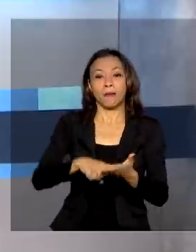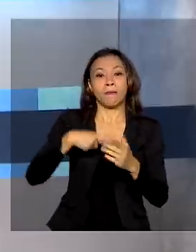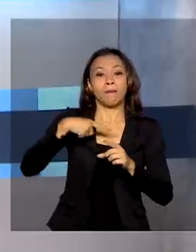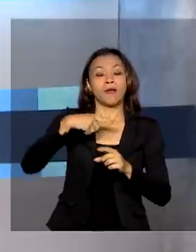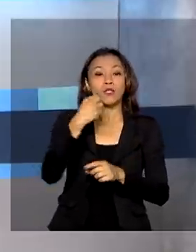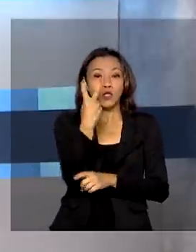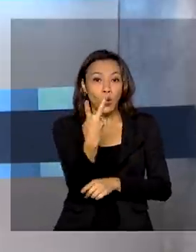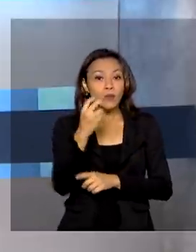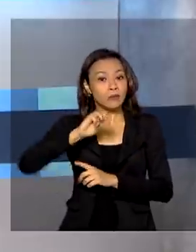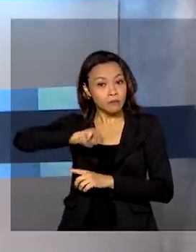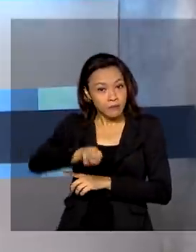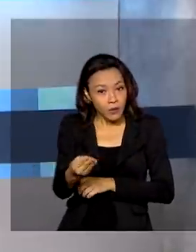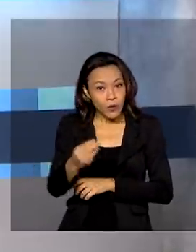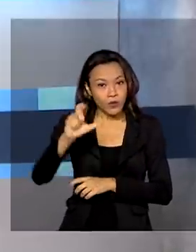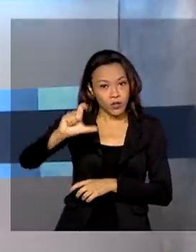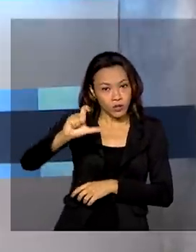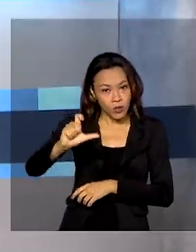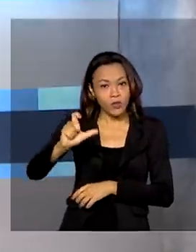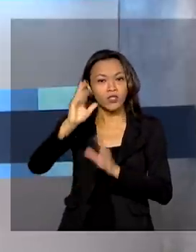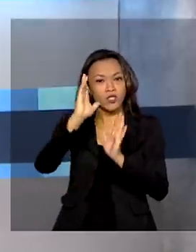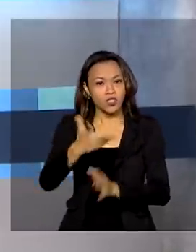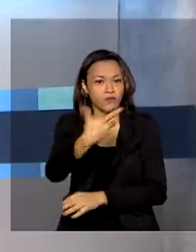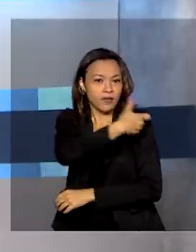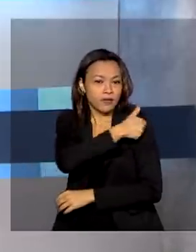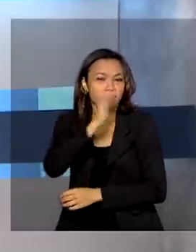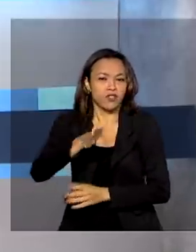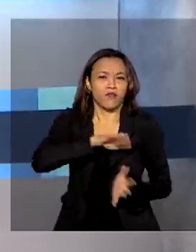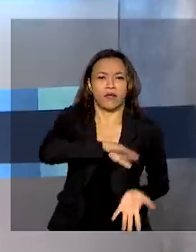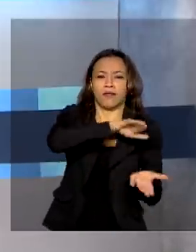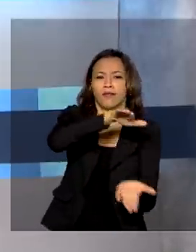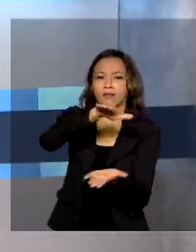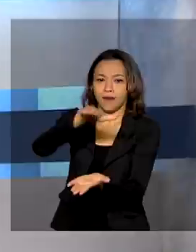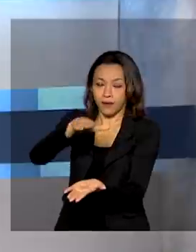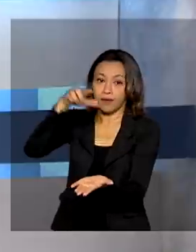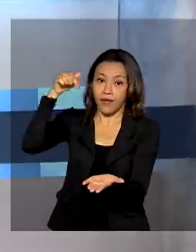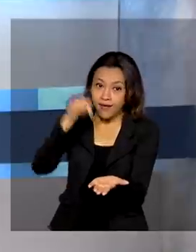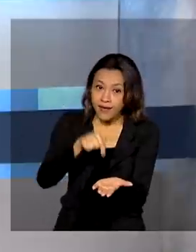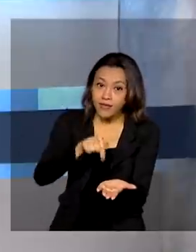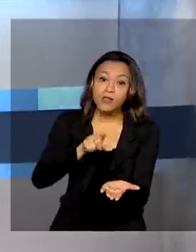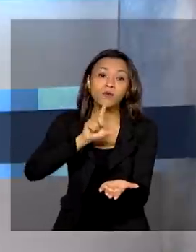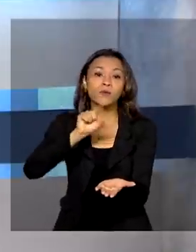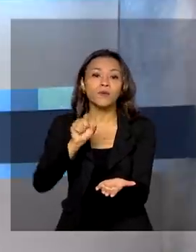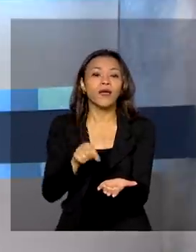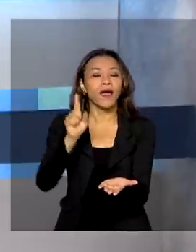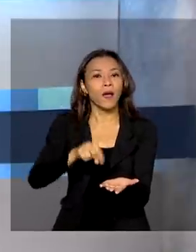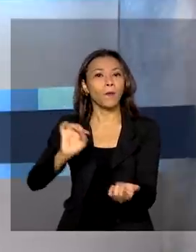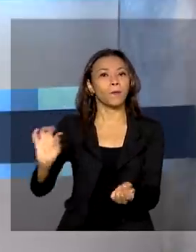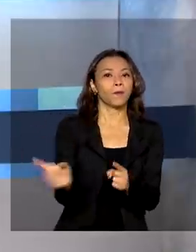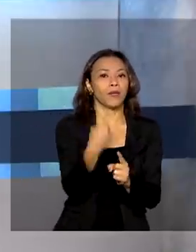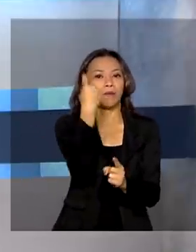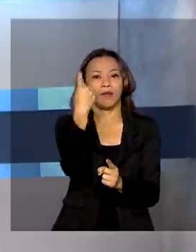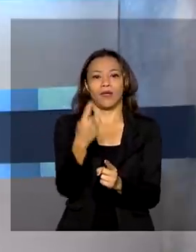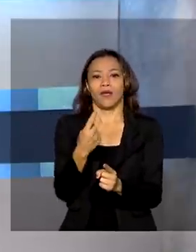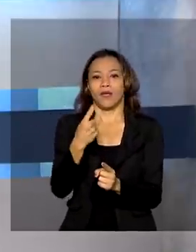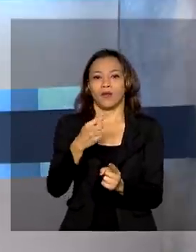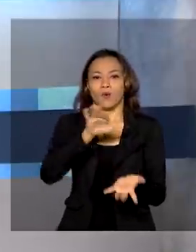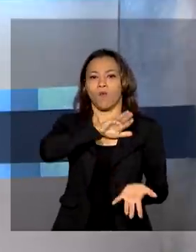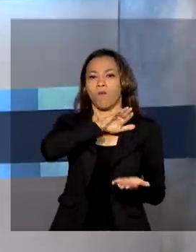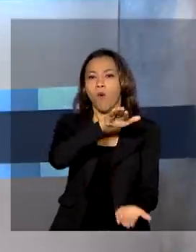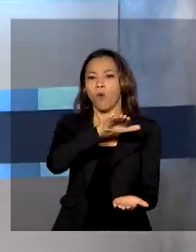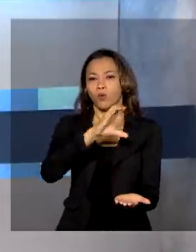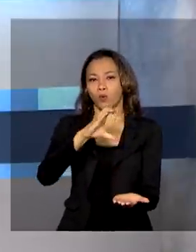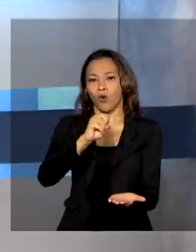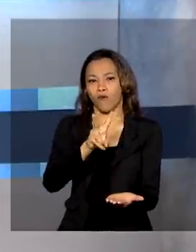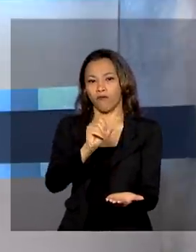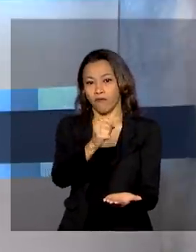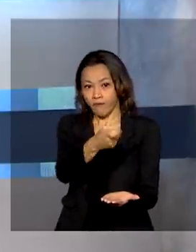de doses foram entregues ao Programa Nacional de Imunizações. Essa remessa inclui o primeiro lote do consórcio COVAX Facility,